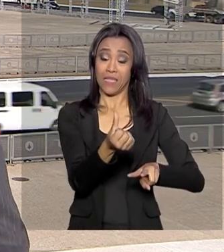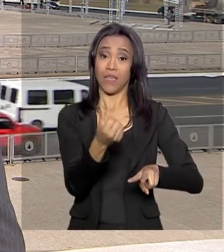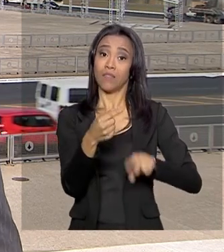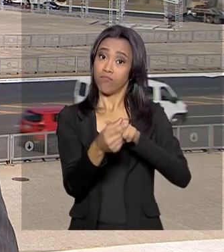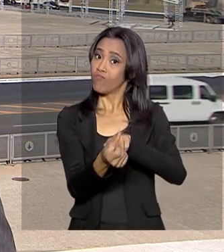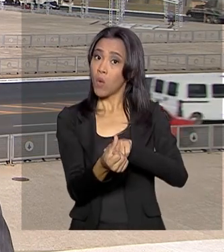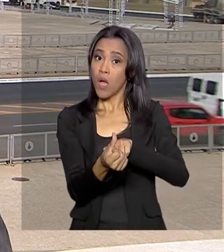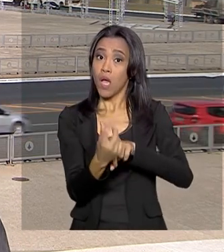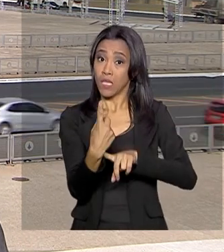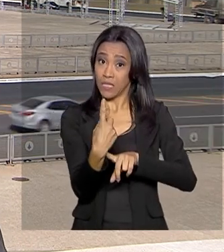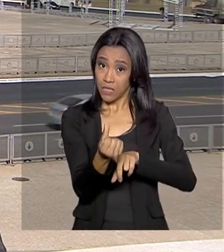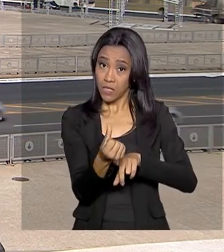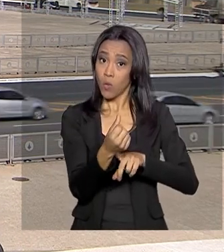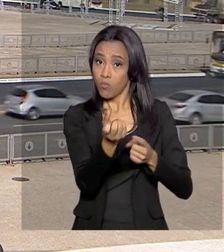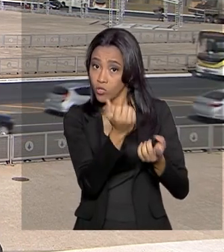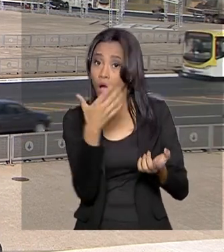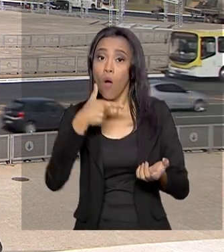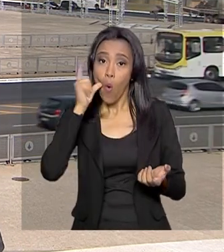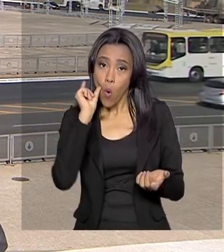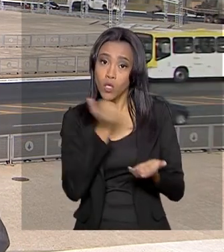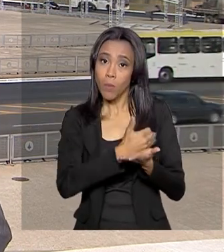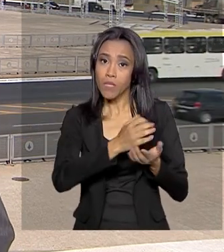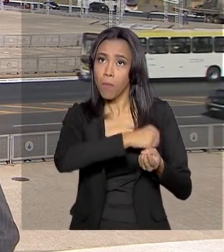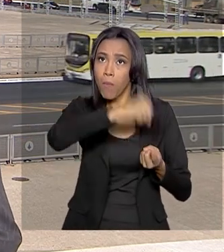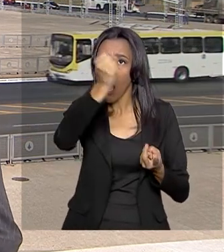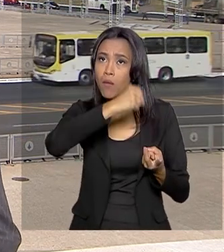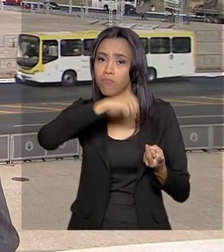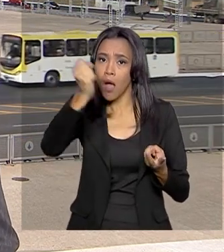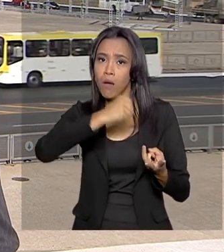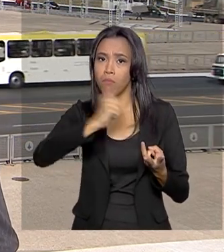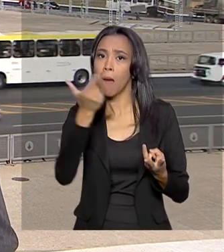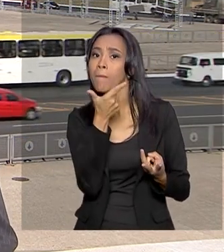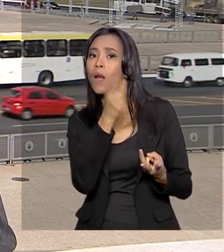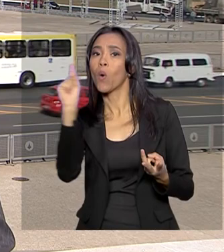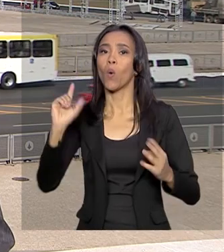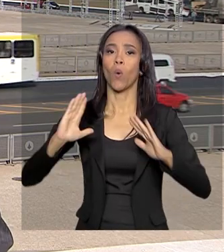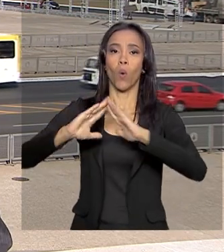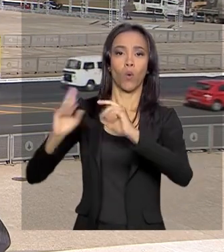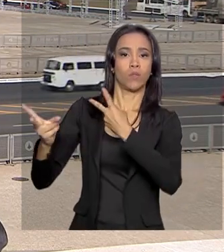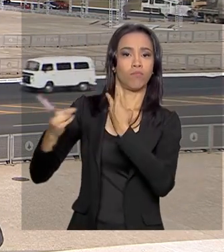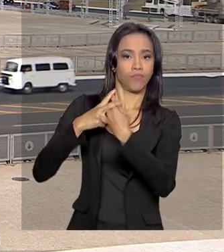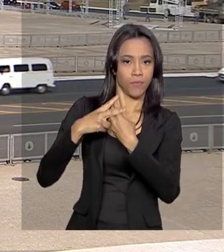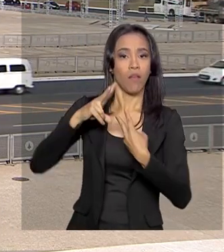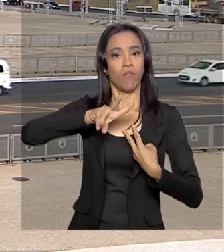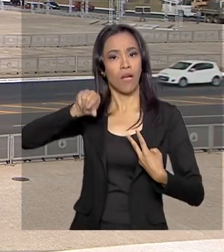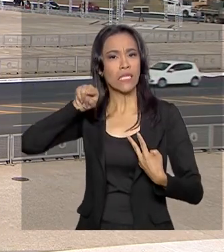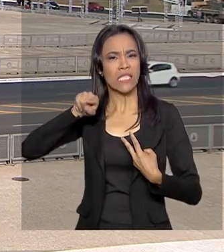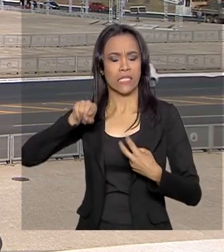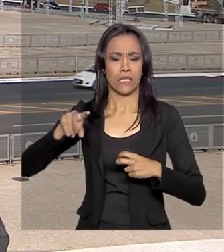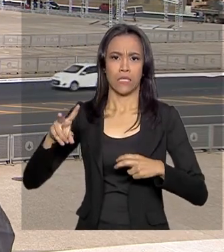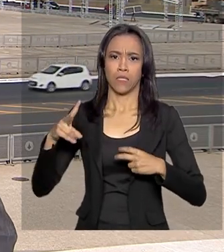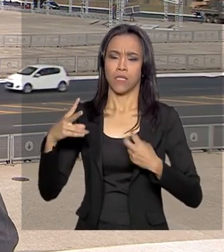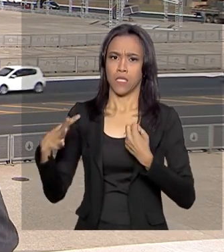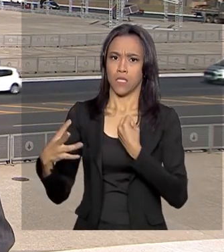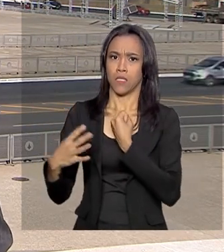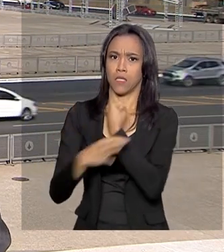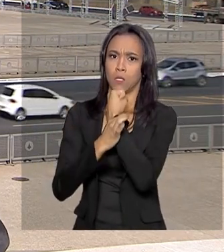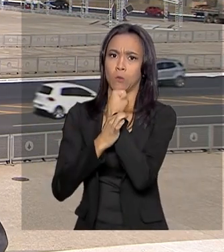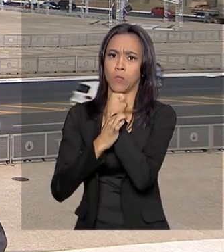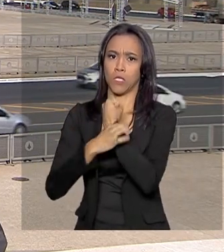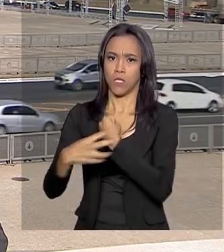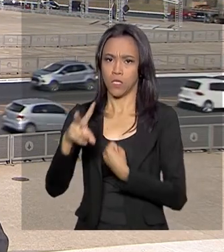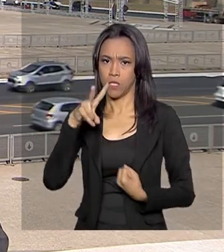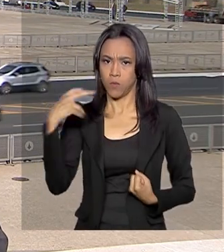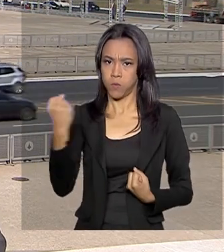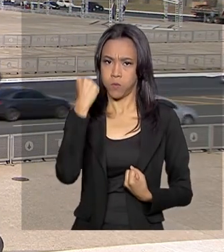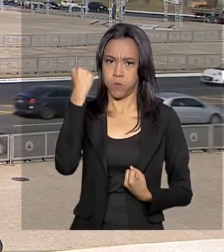começaram a ser transferidos ontem para Belém. Pelo menos 10 deles vão para presídios de segurança máxima cedidos pelo